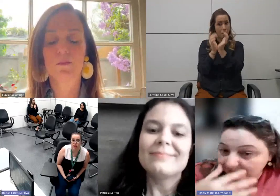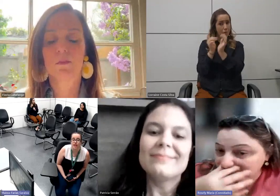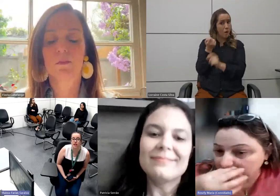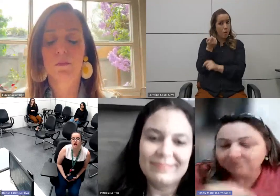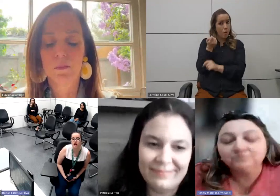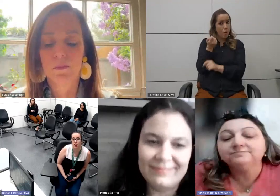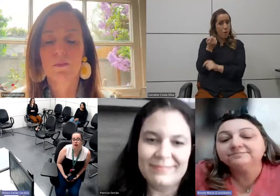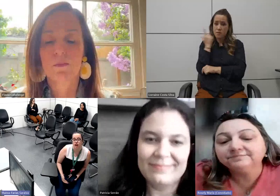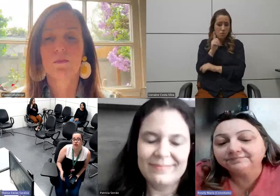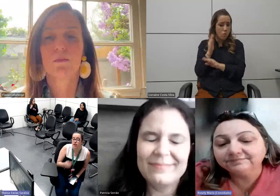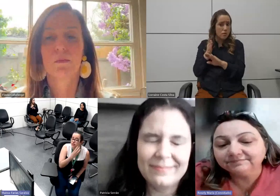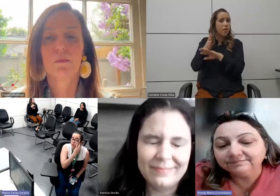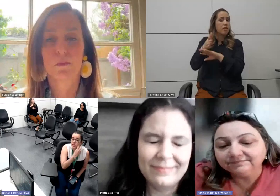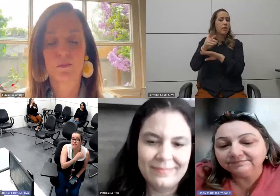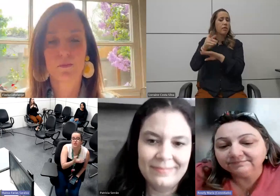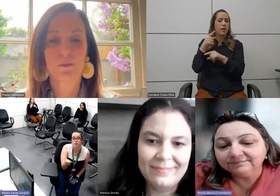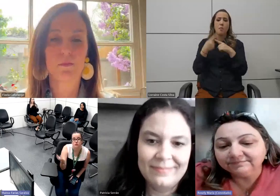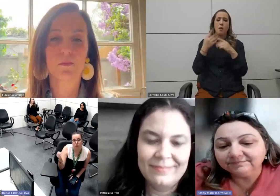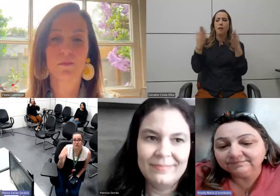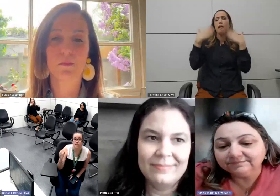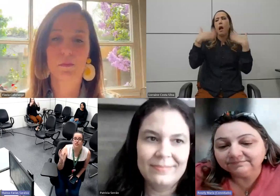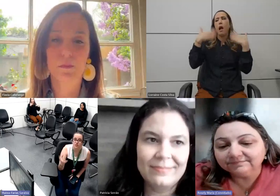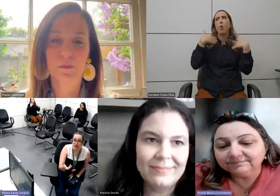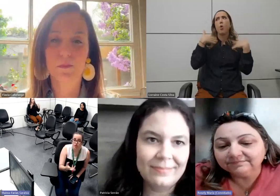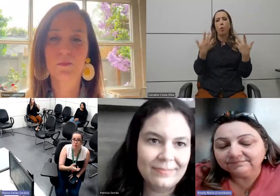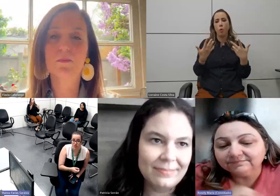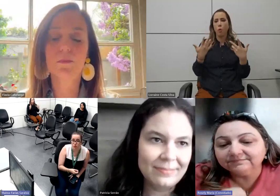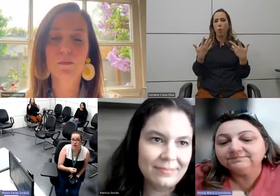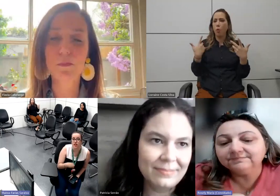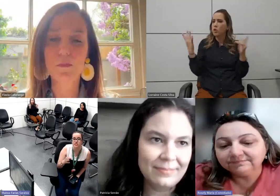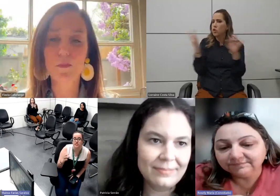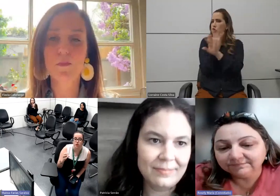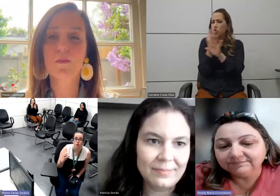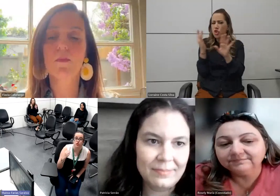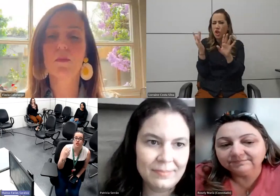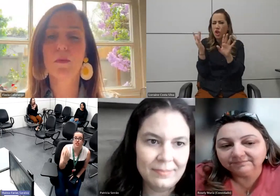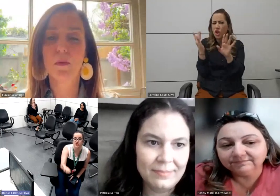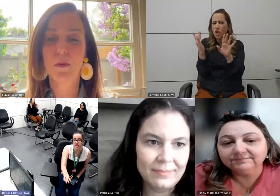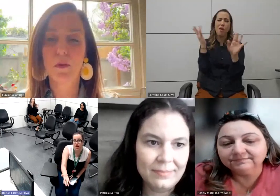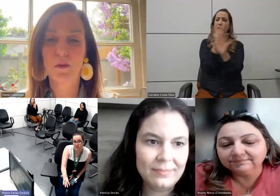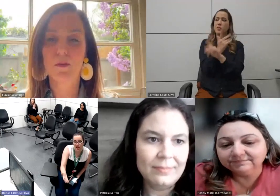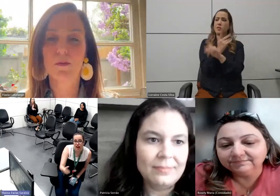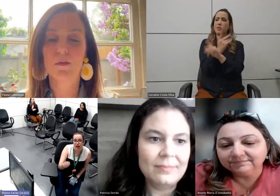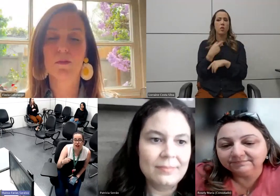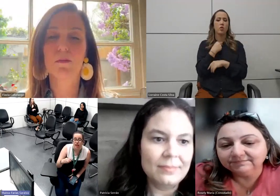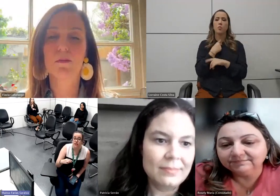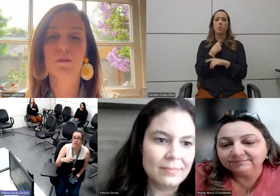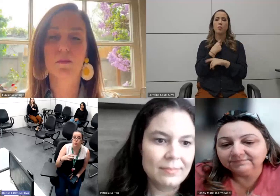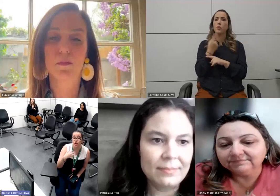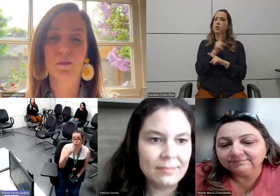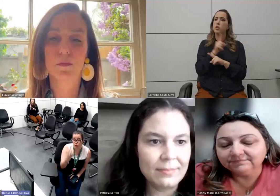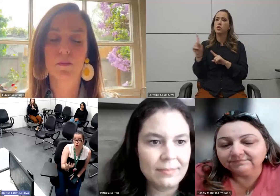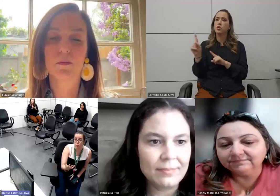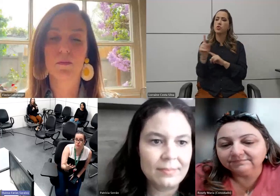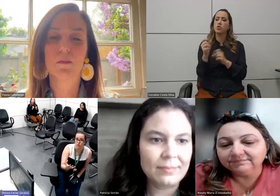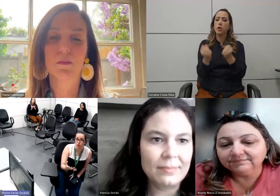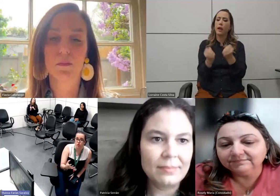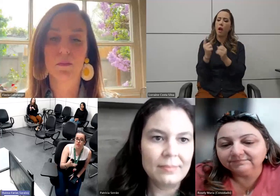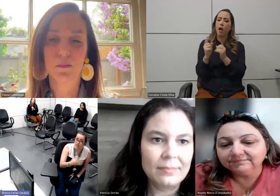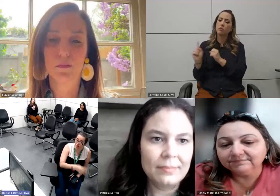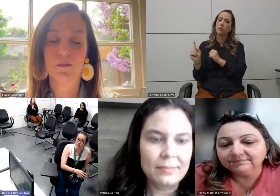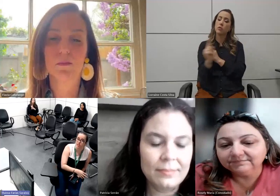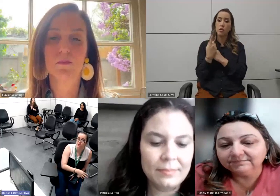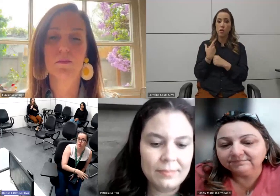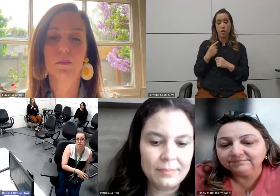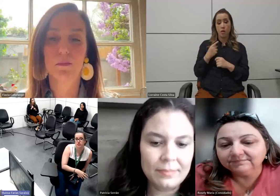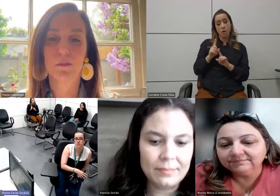calor, tem a delimitação do espaço que eles fecham com segurança, então não podia ir de carro até lá. Então, eu fui para o